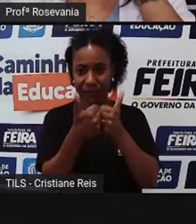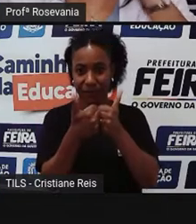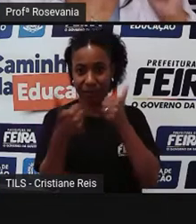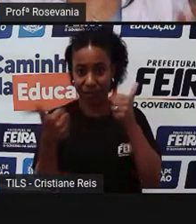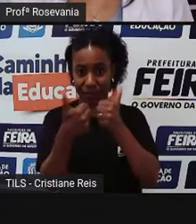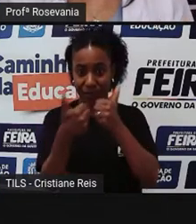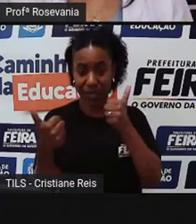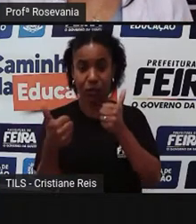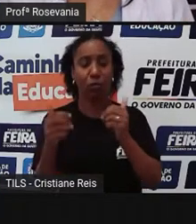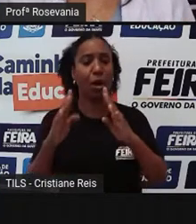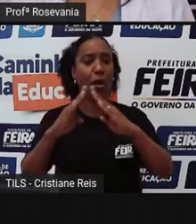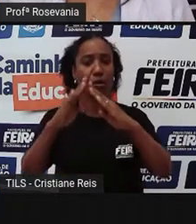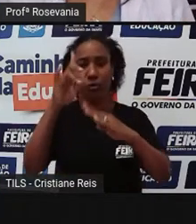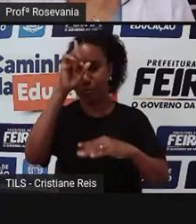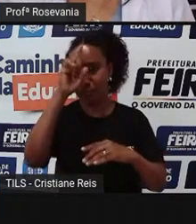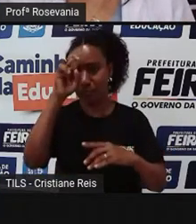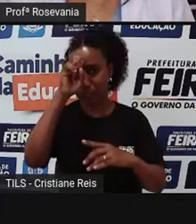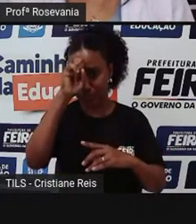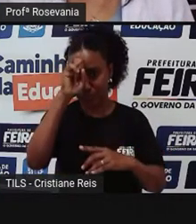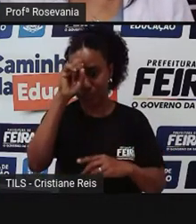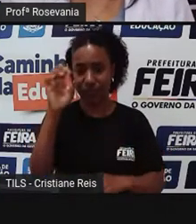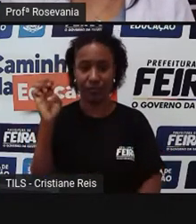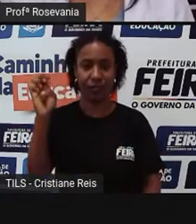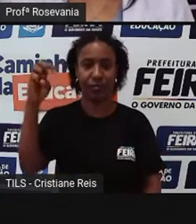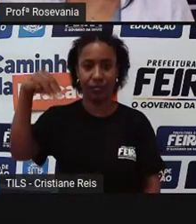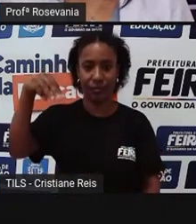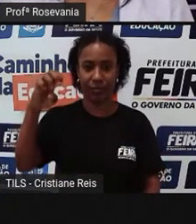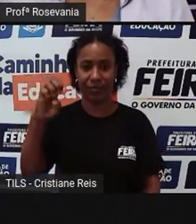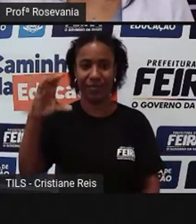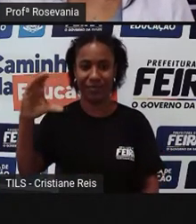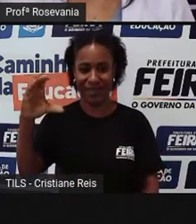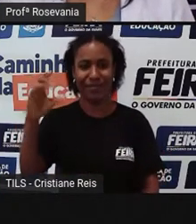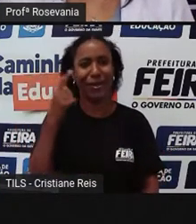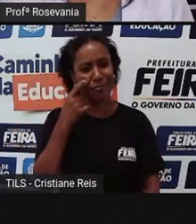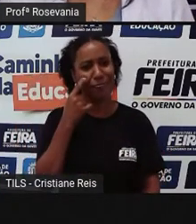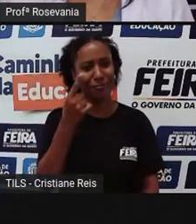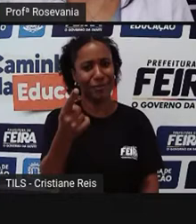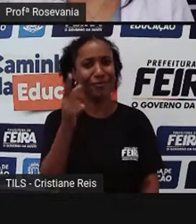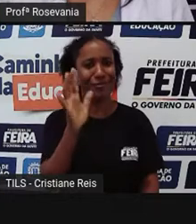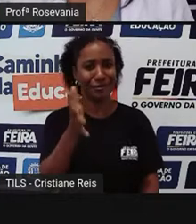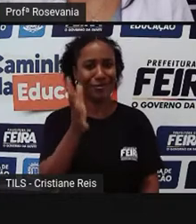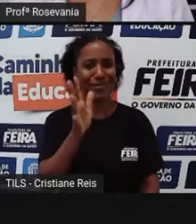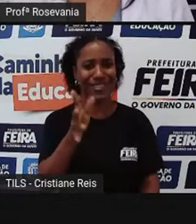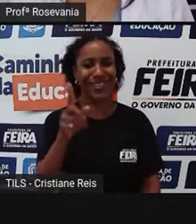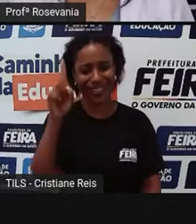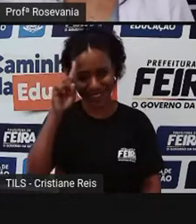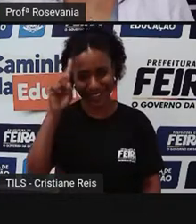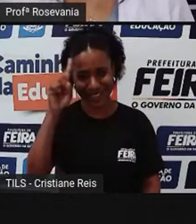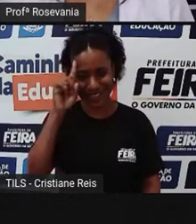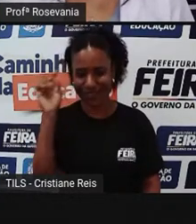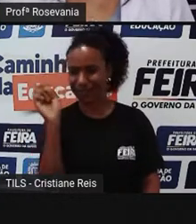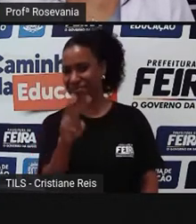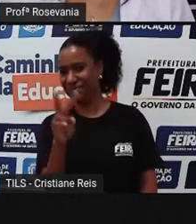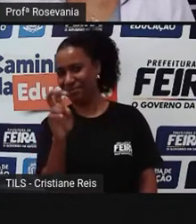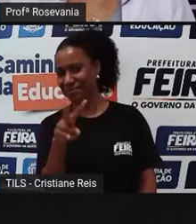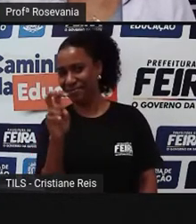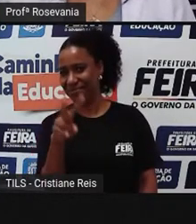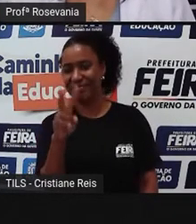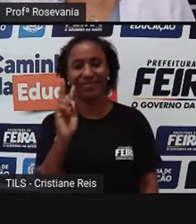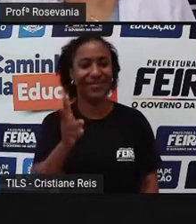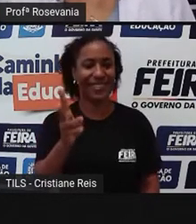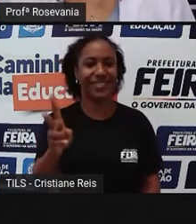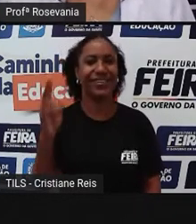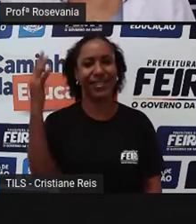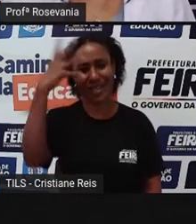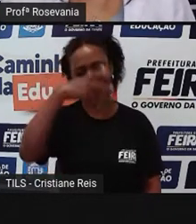Hospital Emek, mas é difícil você dizer que nunca prestou atenção nesse monumento, porque é uma praça bastante bonitinha da nossa cidade, e